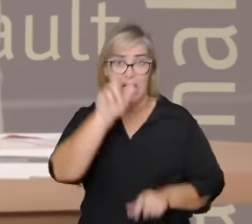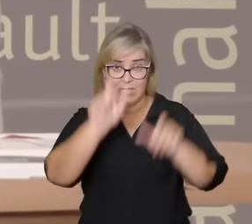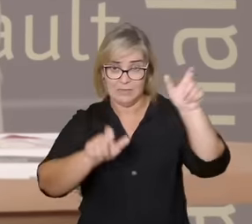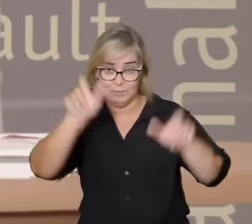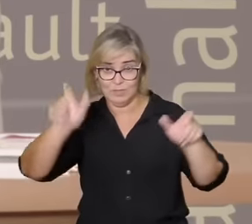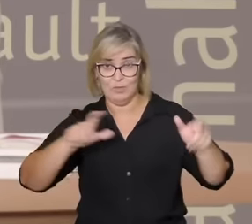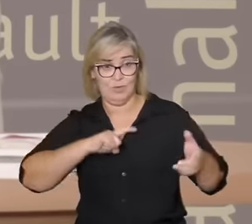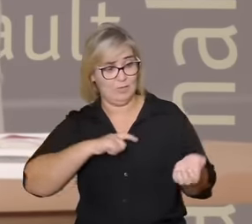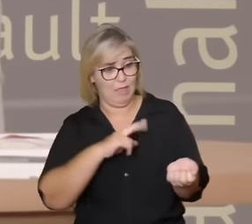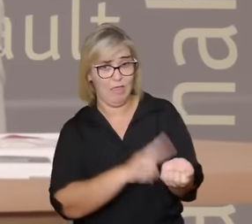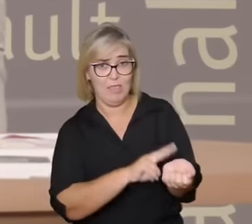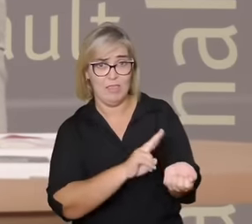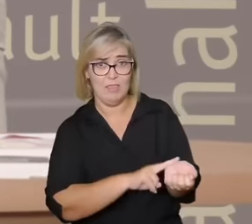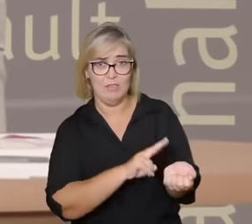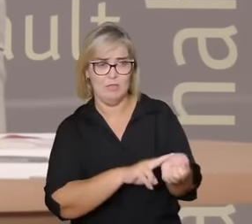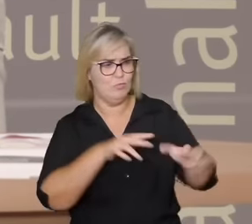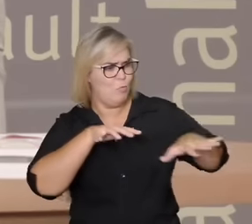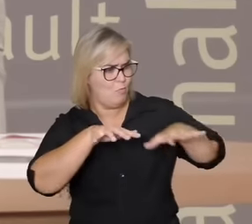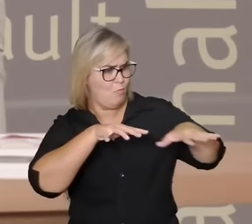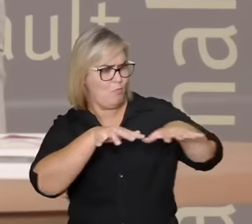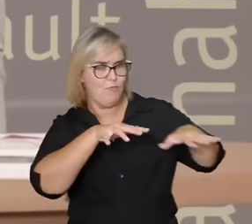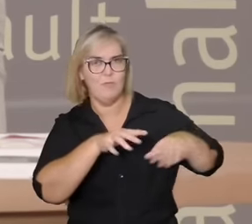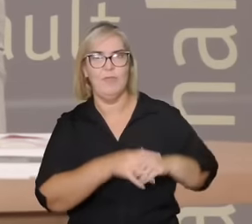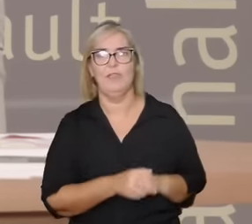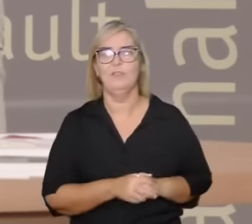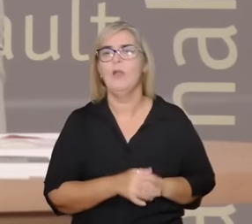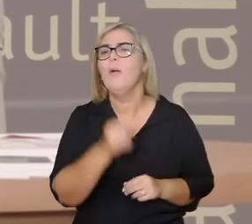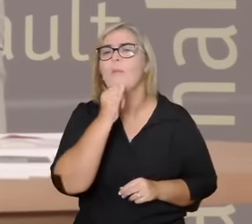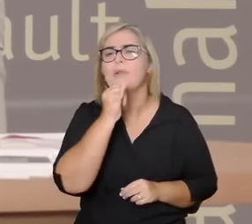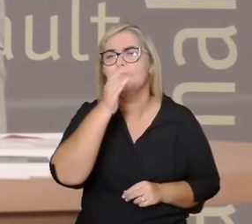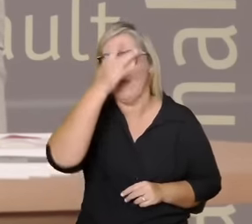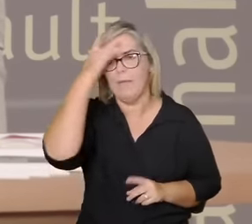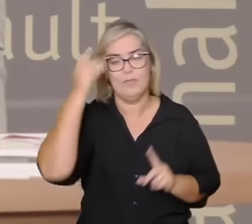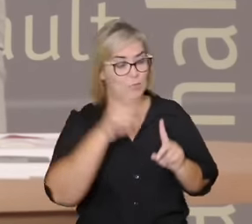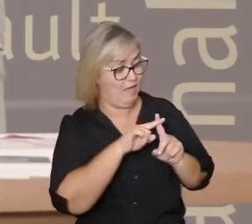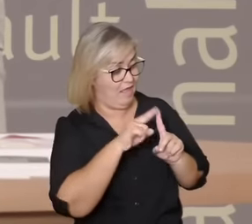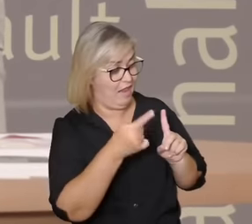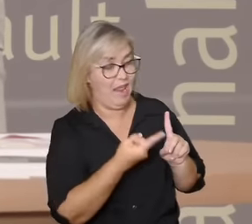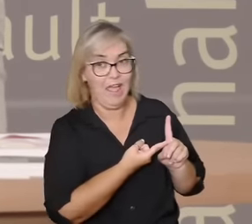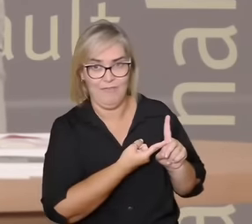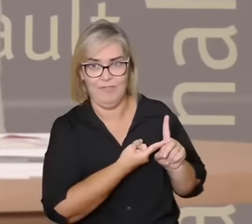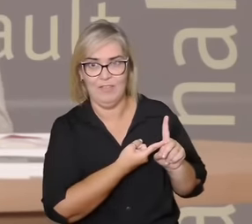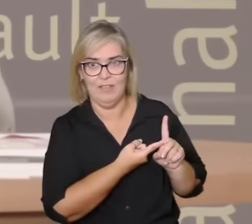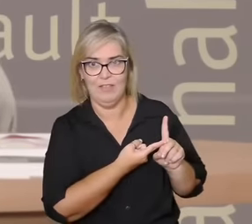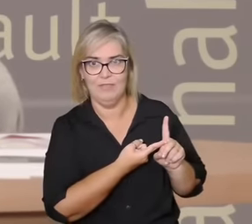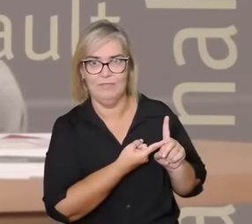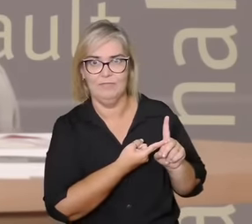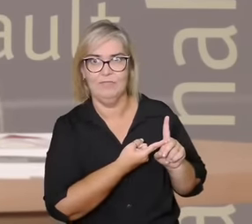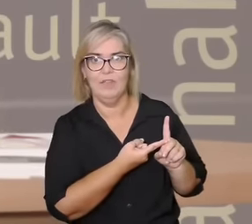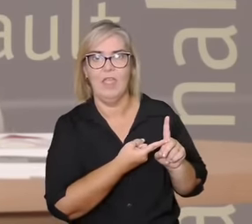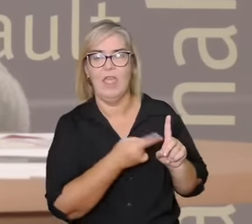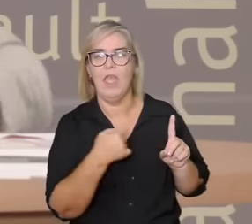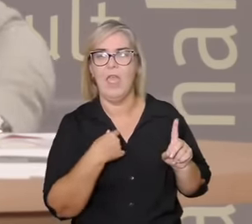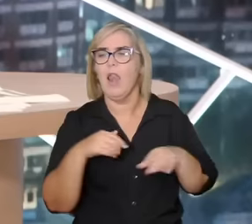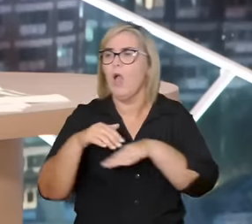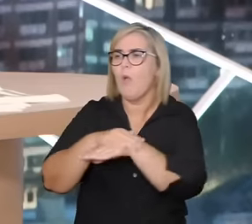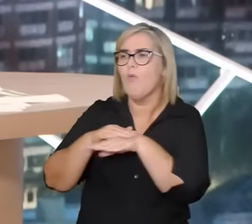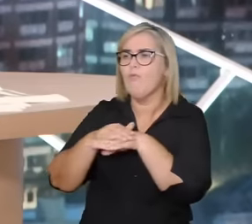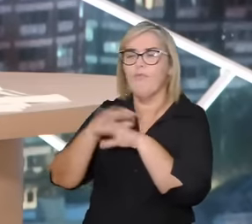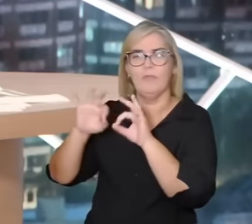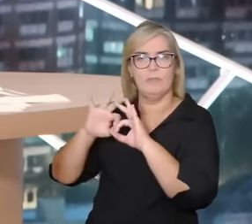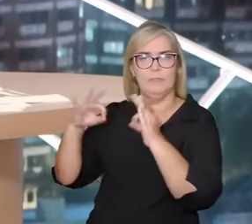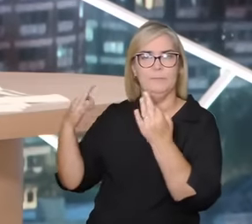geralmente a pessoa grávida ela fala para o pai fala para outras pessoas da família